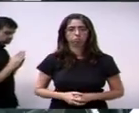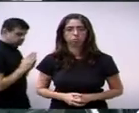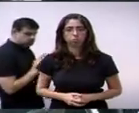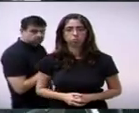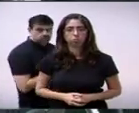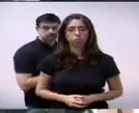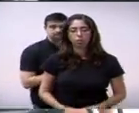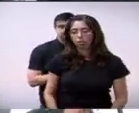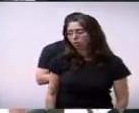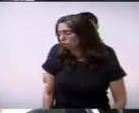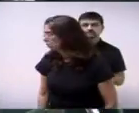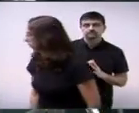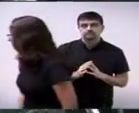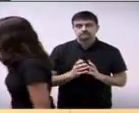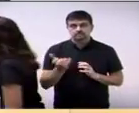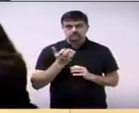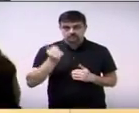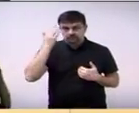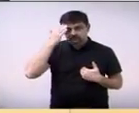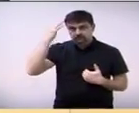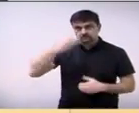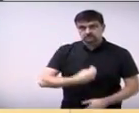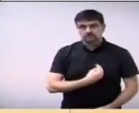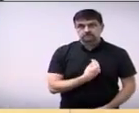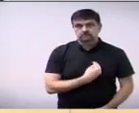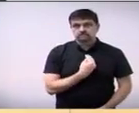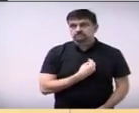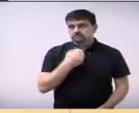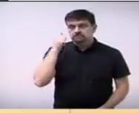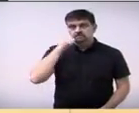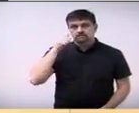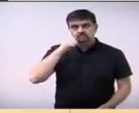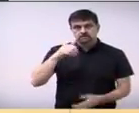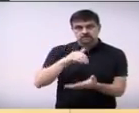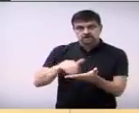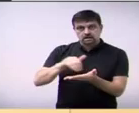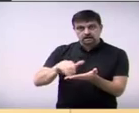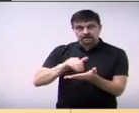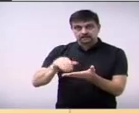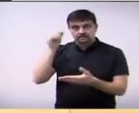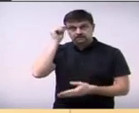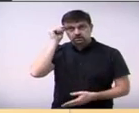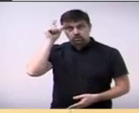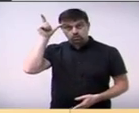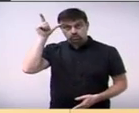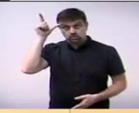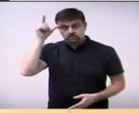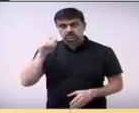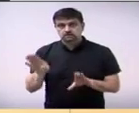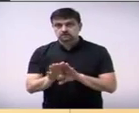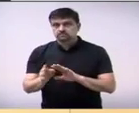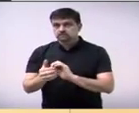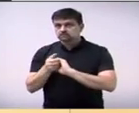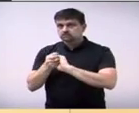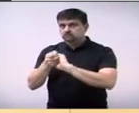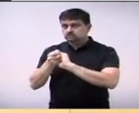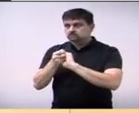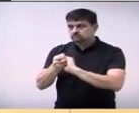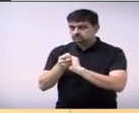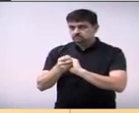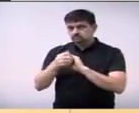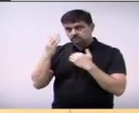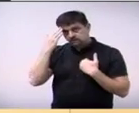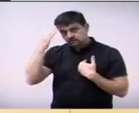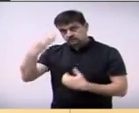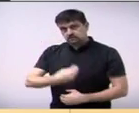Gostaria de cumprimentar e agradecer a presença da senhora Fernanda, secretária de Cultura. Gostaria de cumprimentar e agradecer a presença do